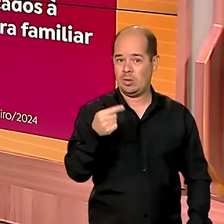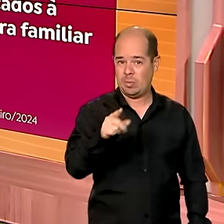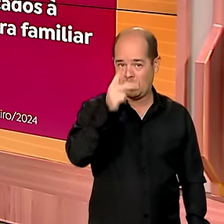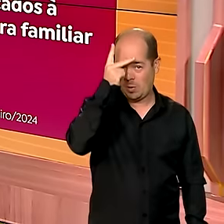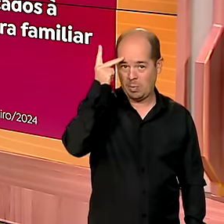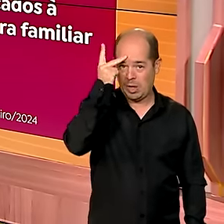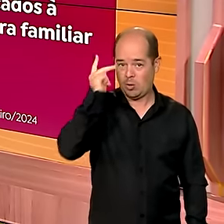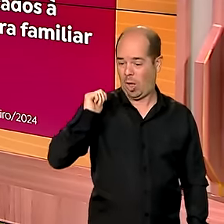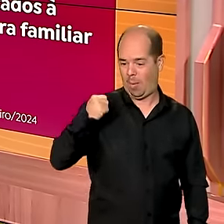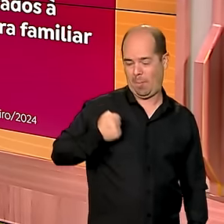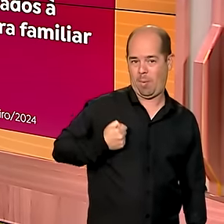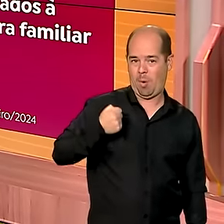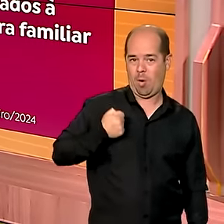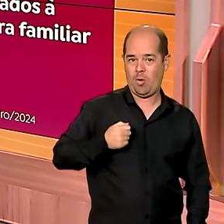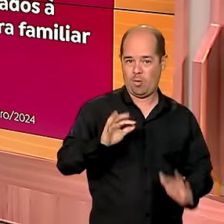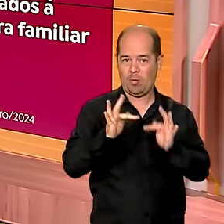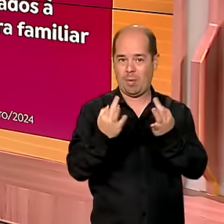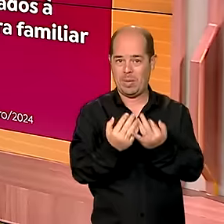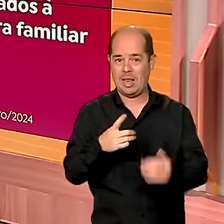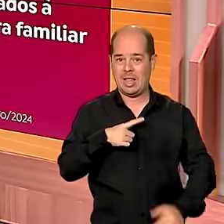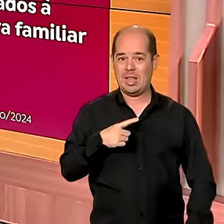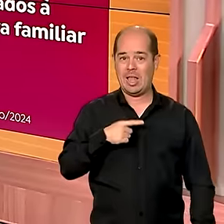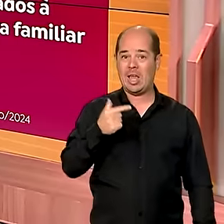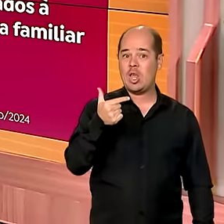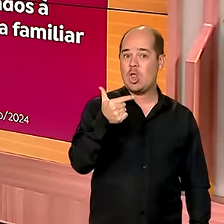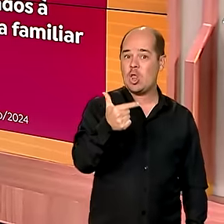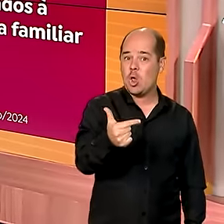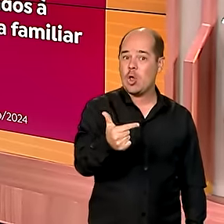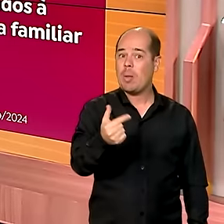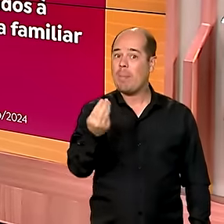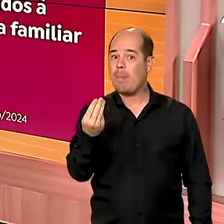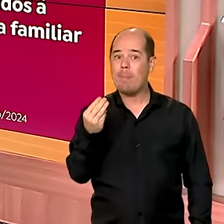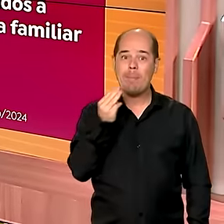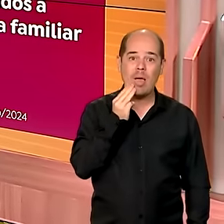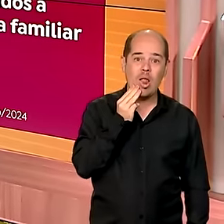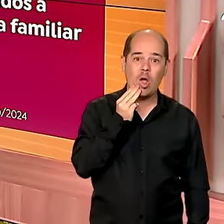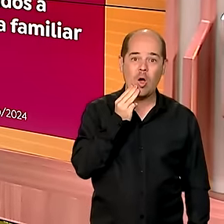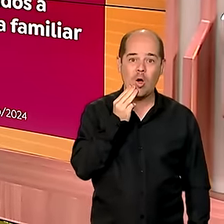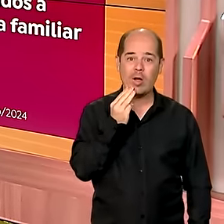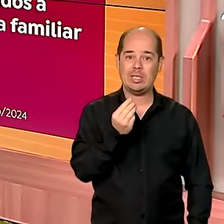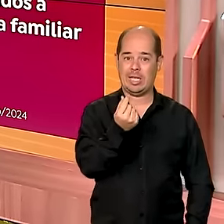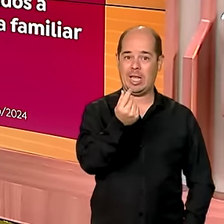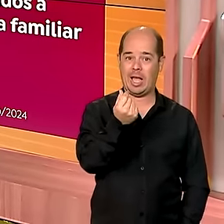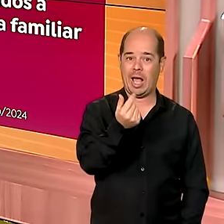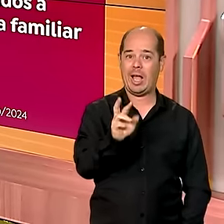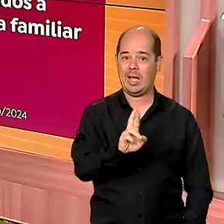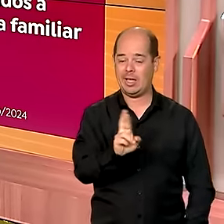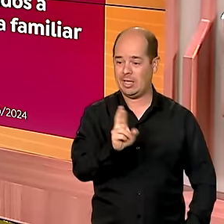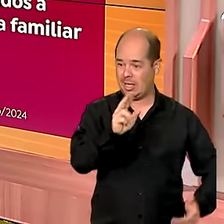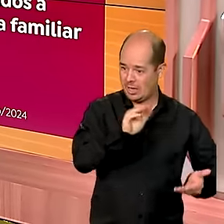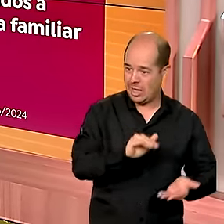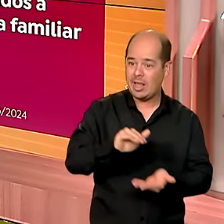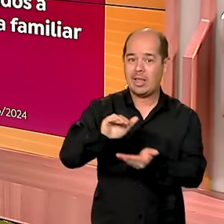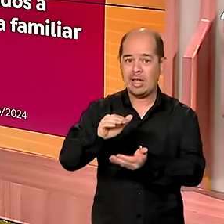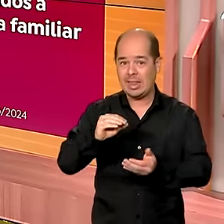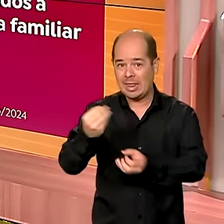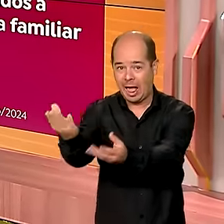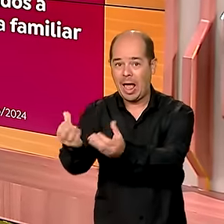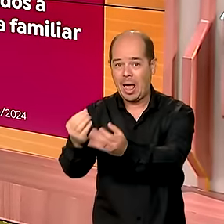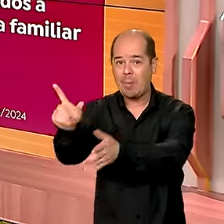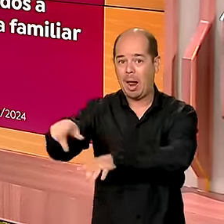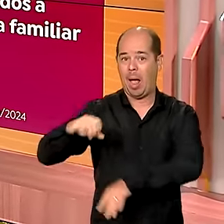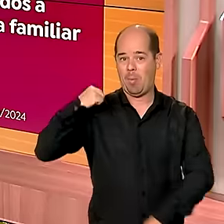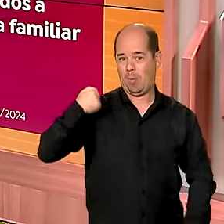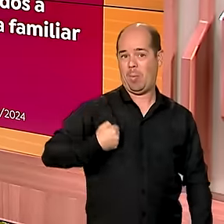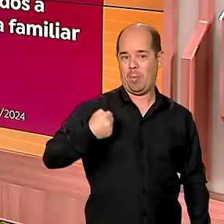destina aí cerca de 2 milhões e 200 mil reais mensalmente para pagar esses benefícios. Conceição do